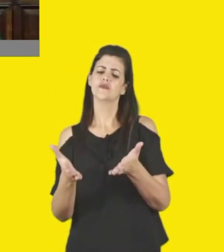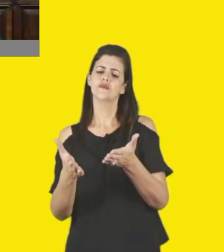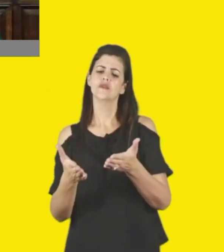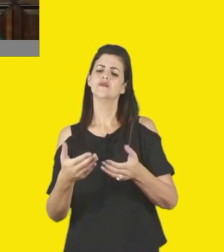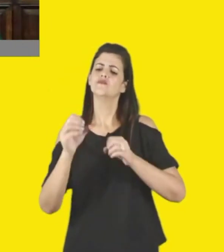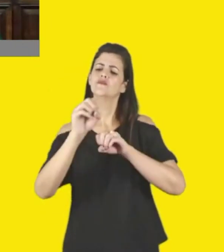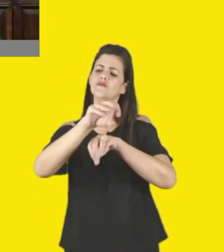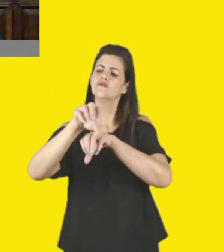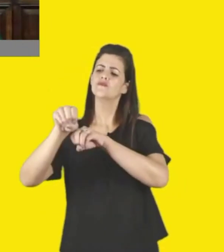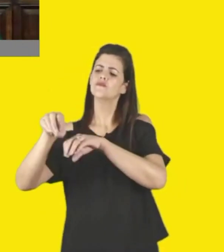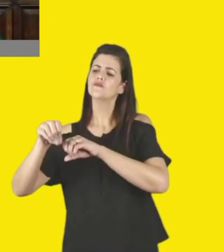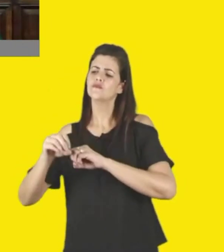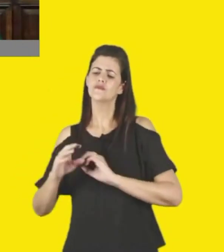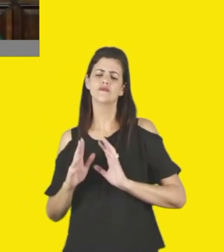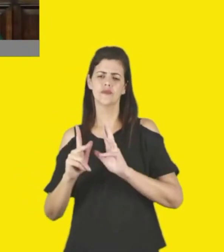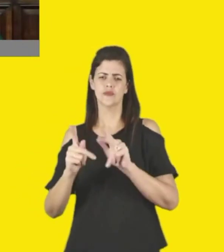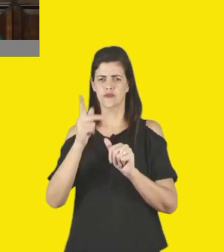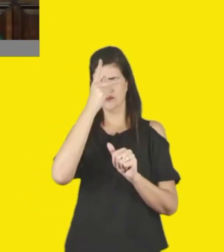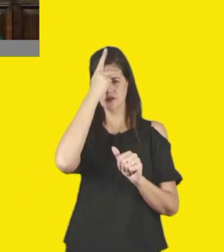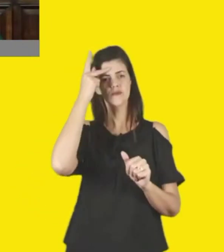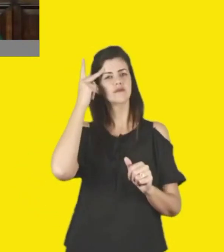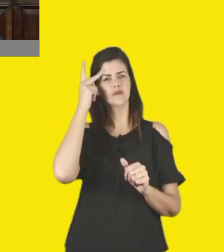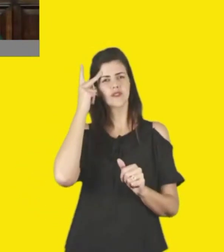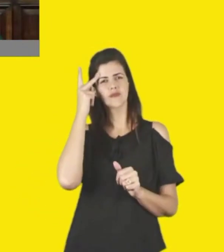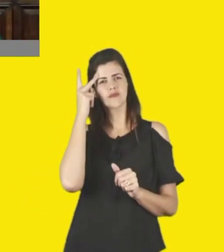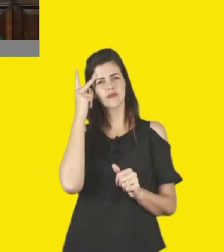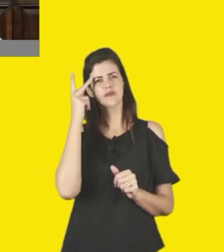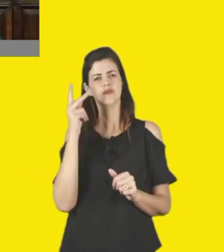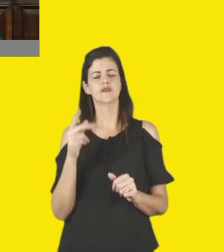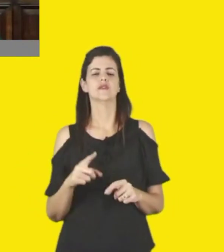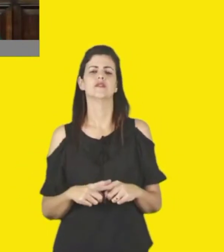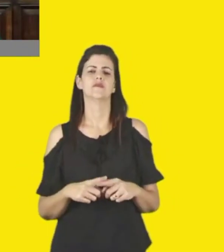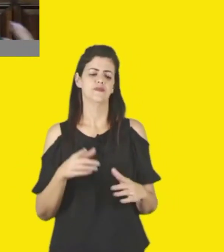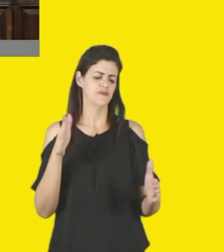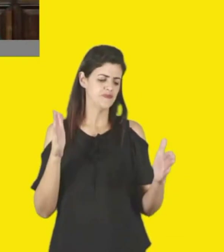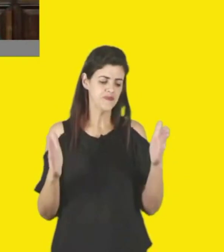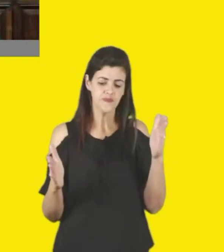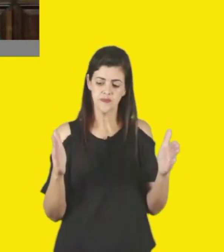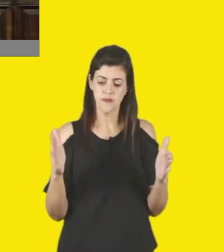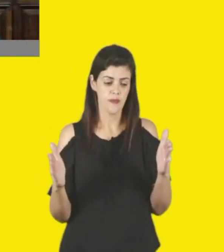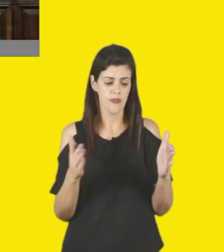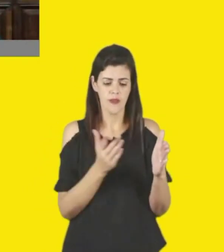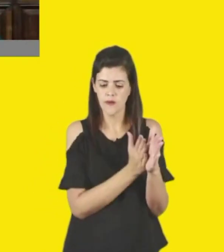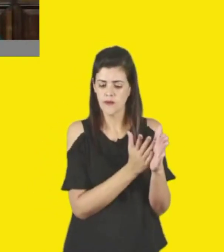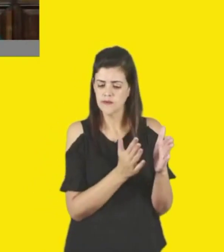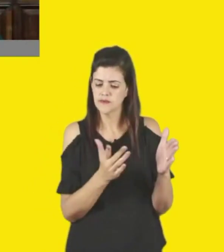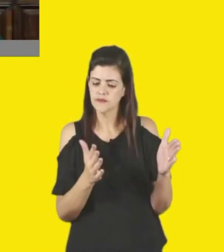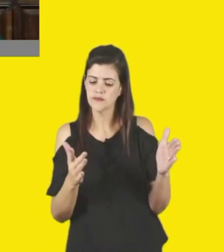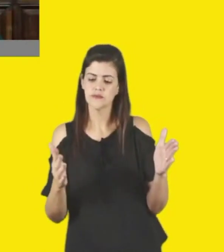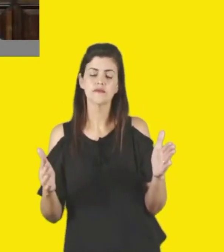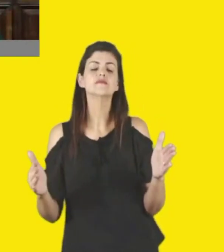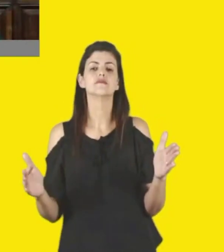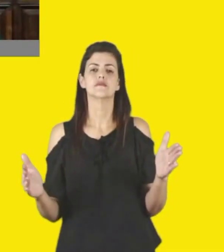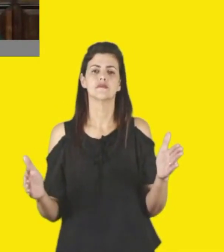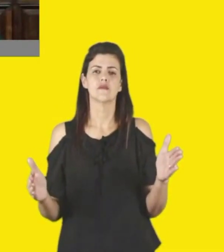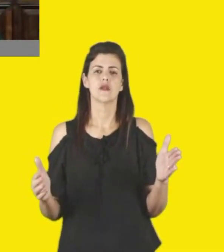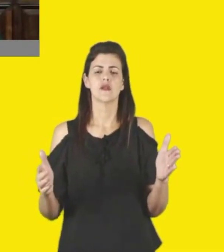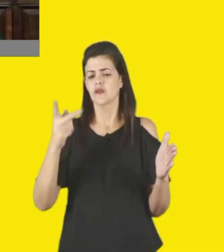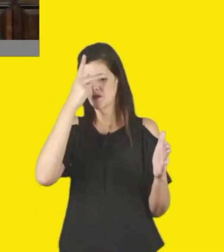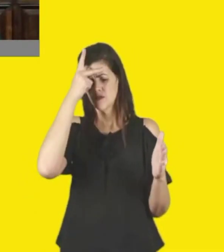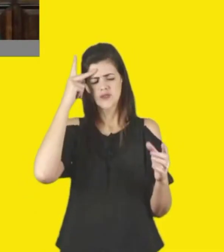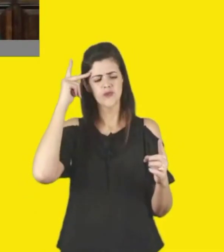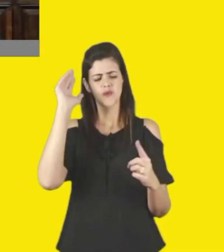questão da difusão, que fala muito sobre essa questão do circuito, que a gente fazer esse trânsito dos artistas, poder